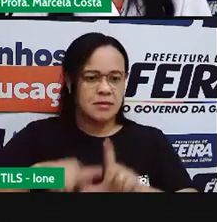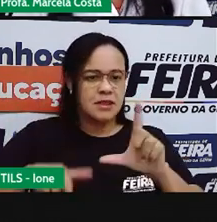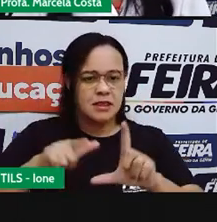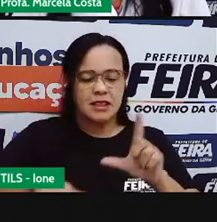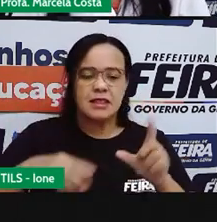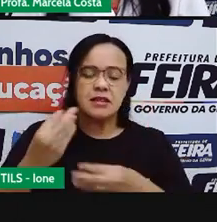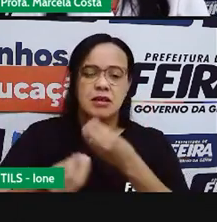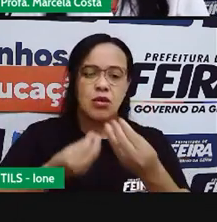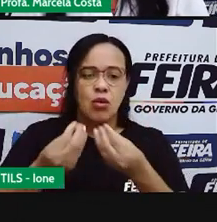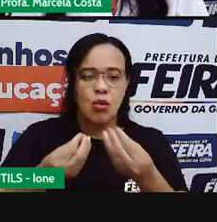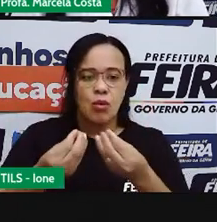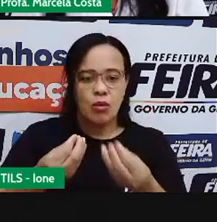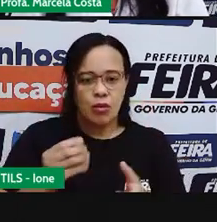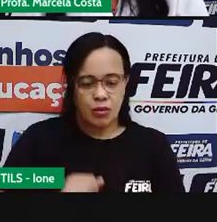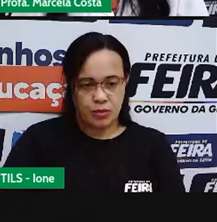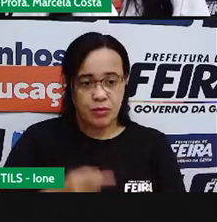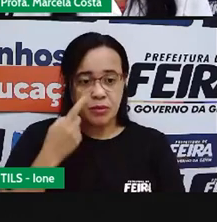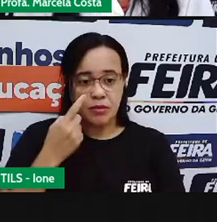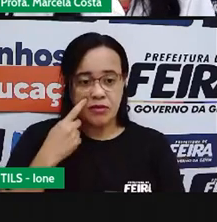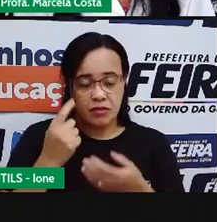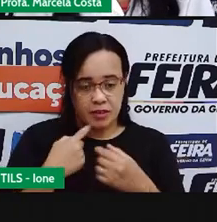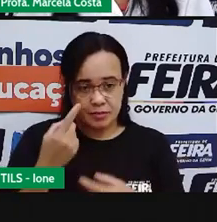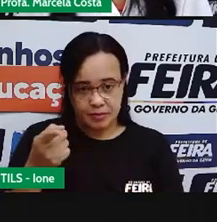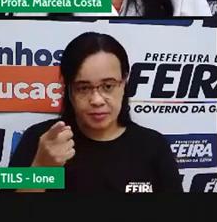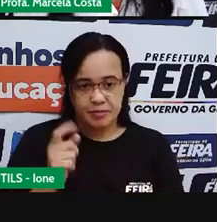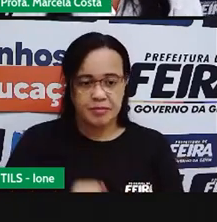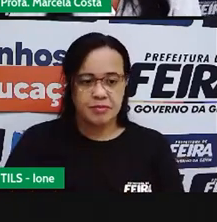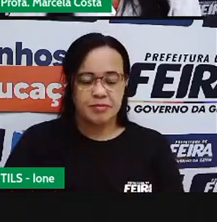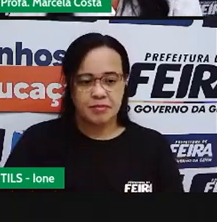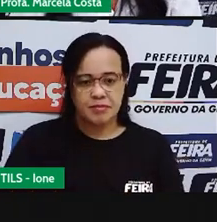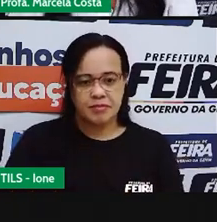Que palavra vai formar? Vamos ver?